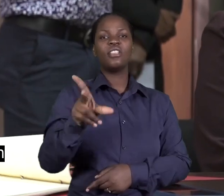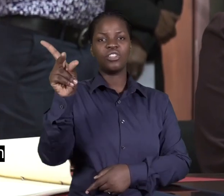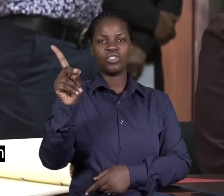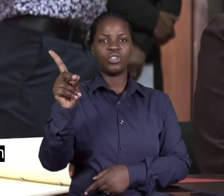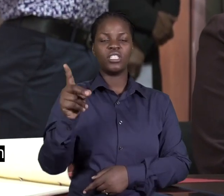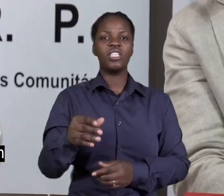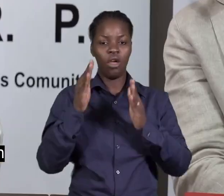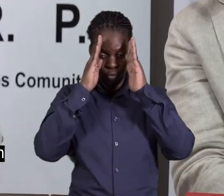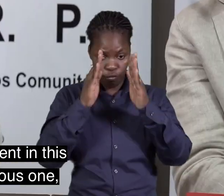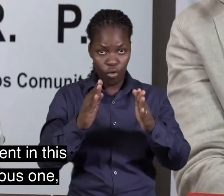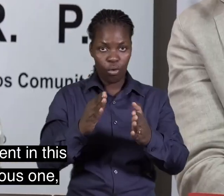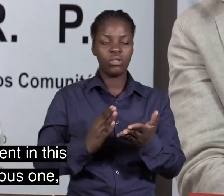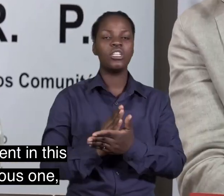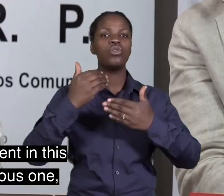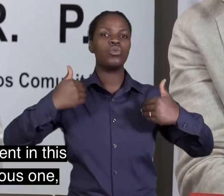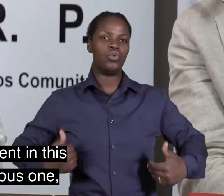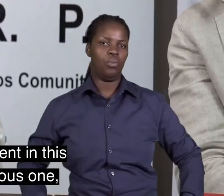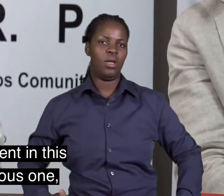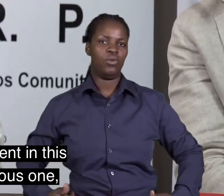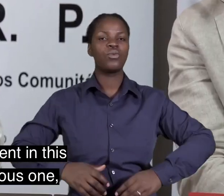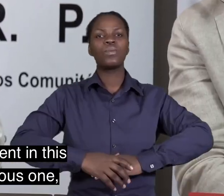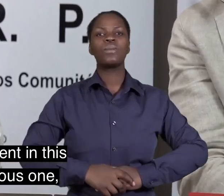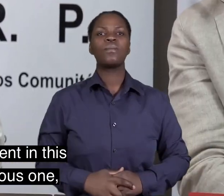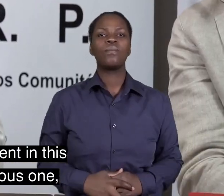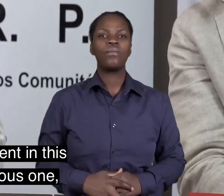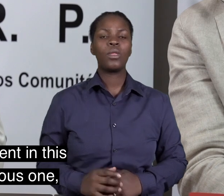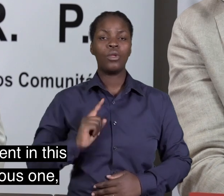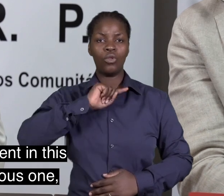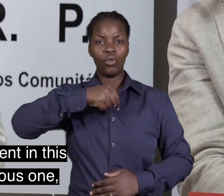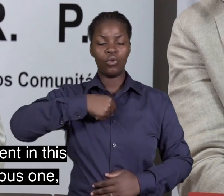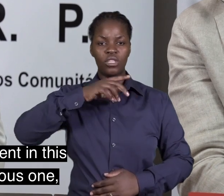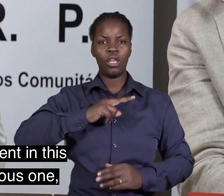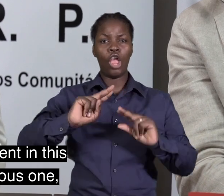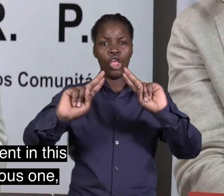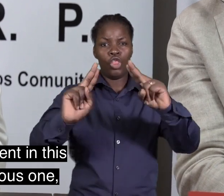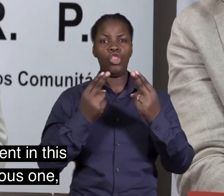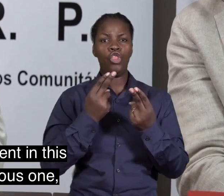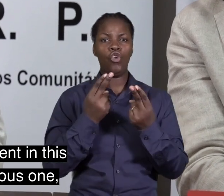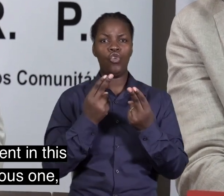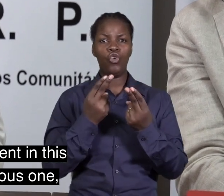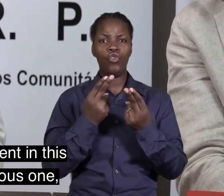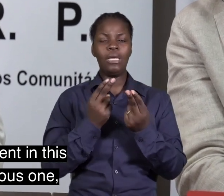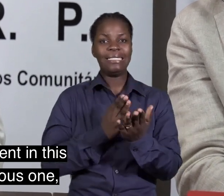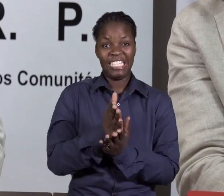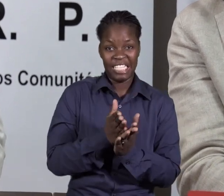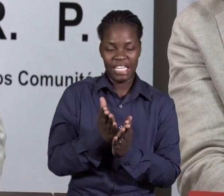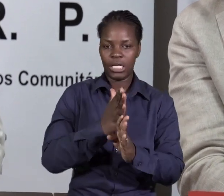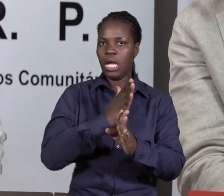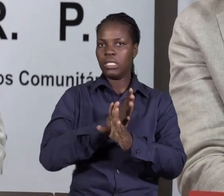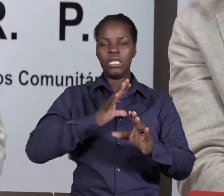democracia. Vamos trazer uma nova componente neste projeto, que não tínhamos anterior, que é a